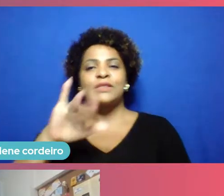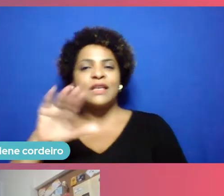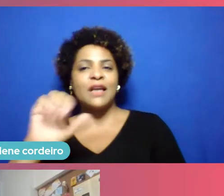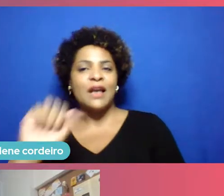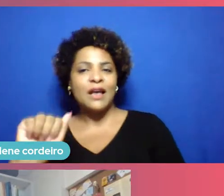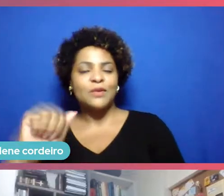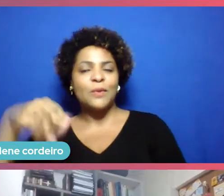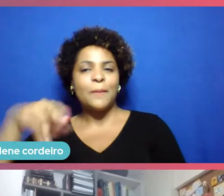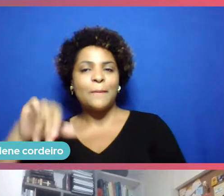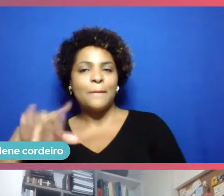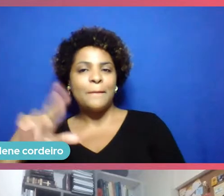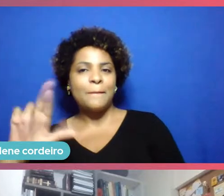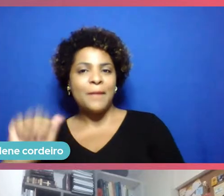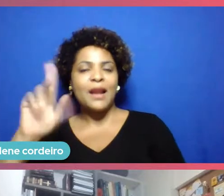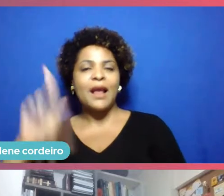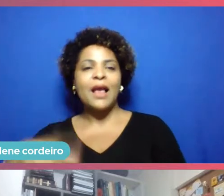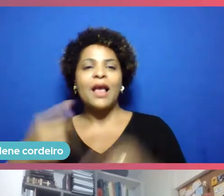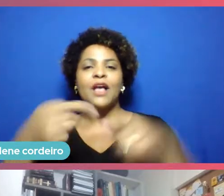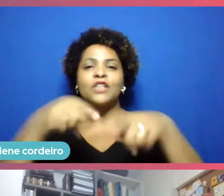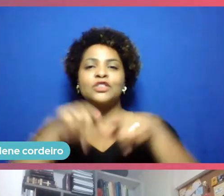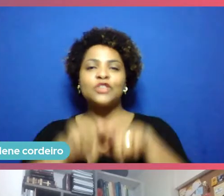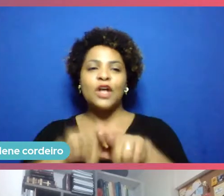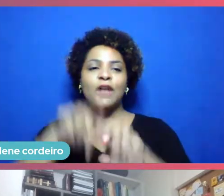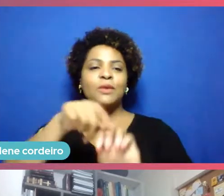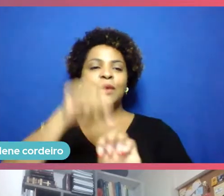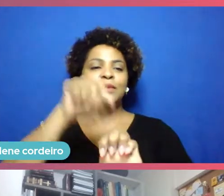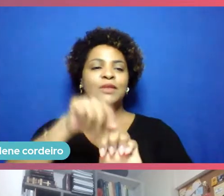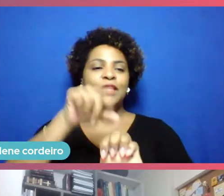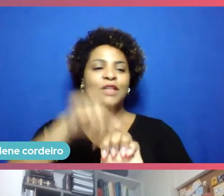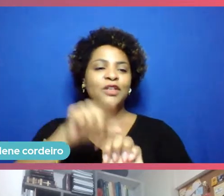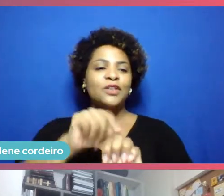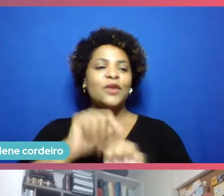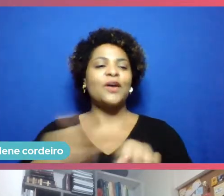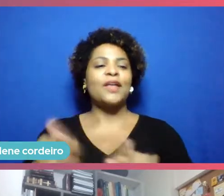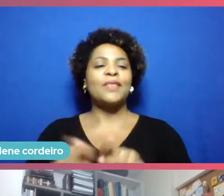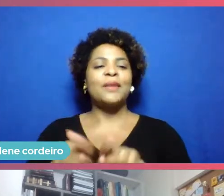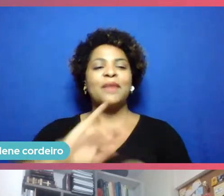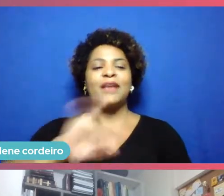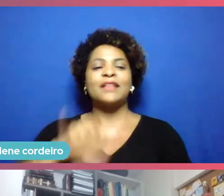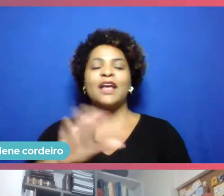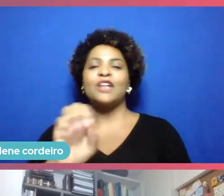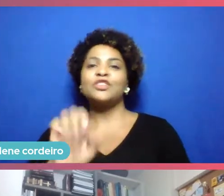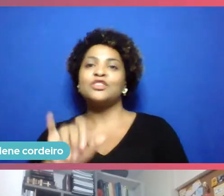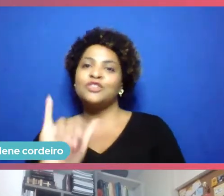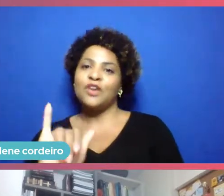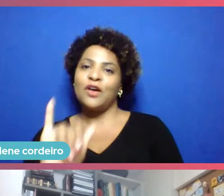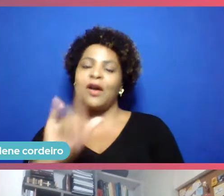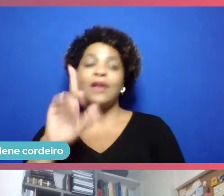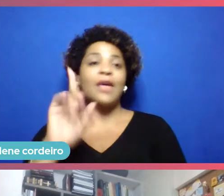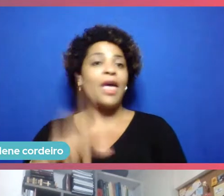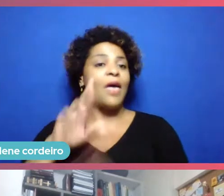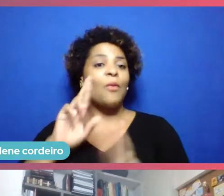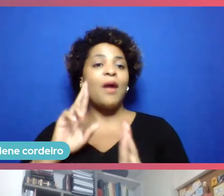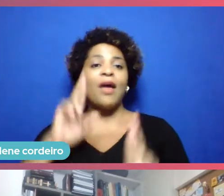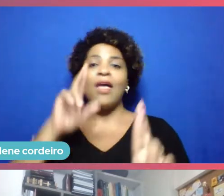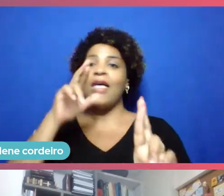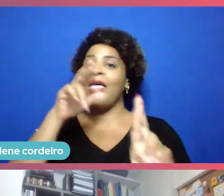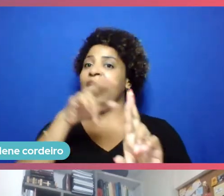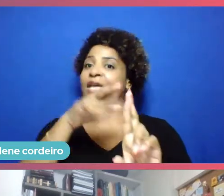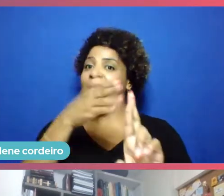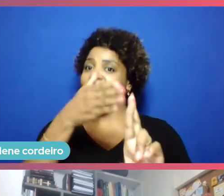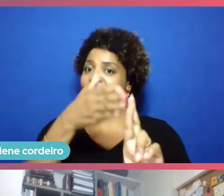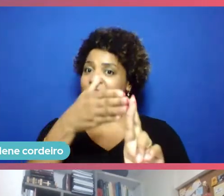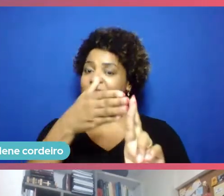sócio-empreendedor da Joy Street, uma referência quando a gente fala de educação e tecnologias educacionais,